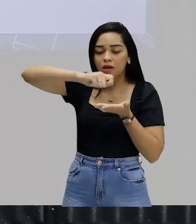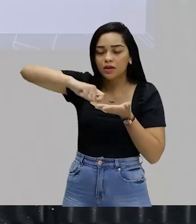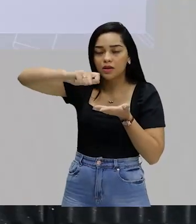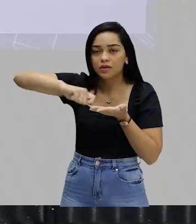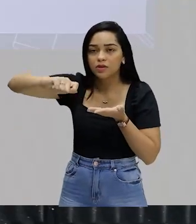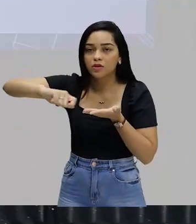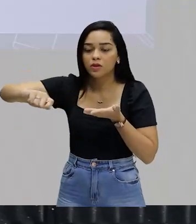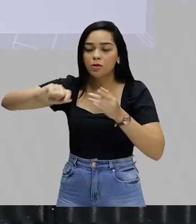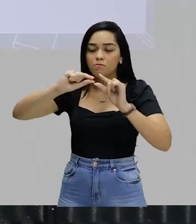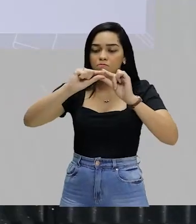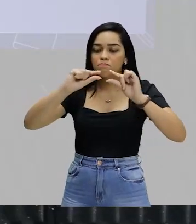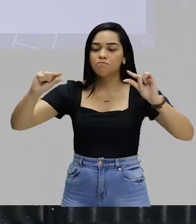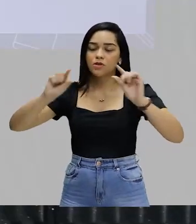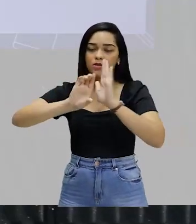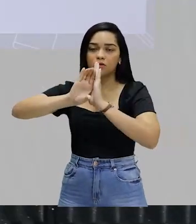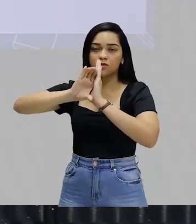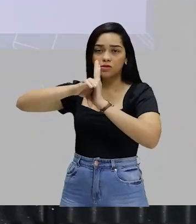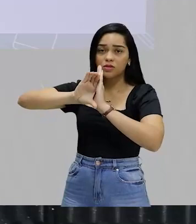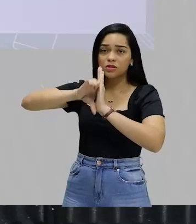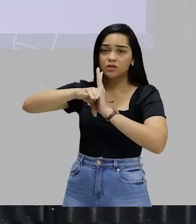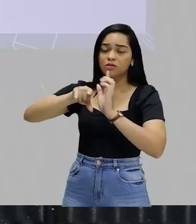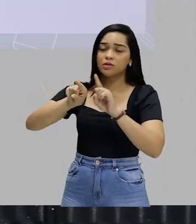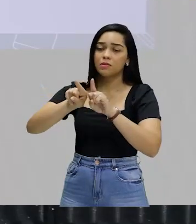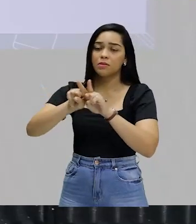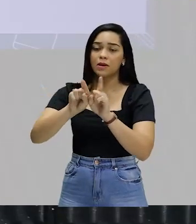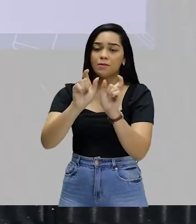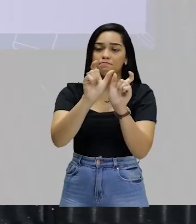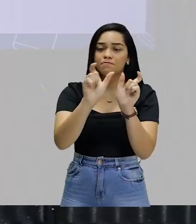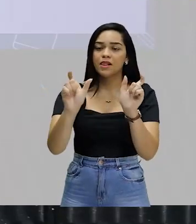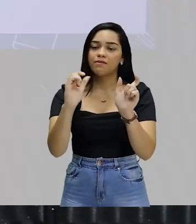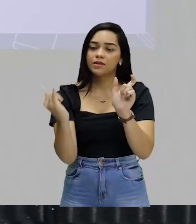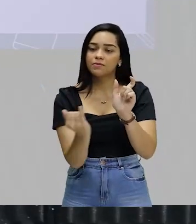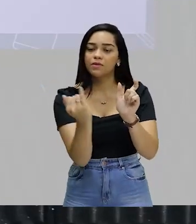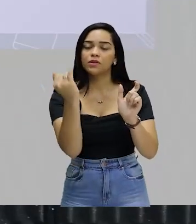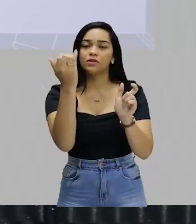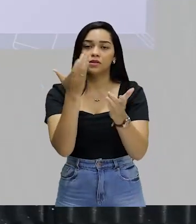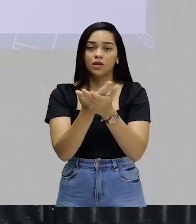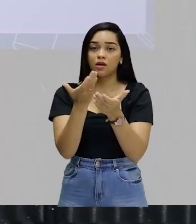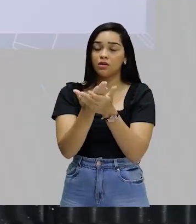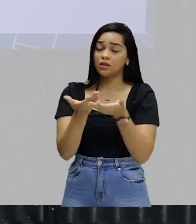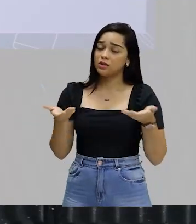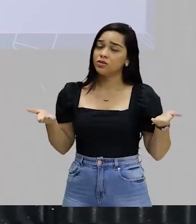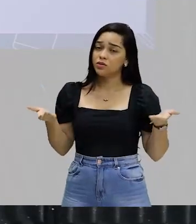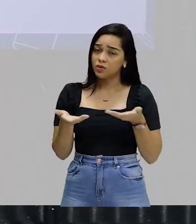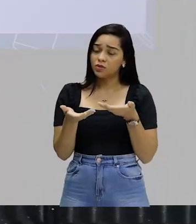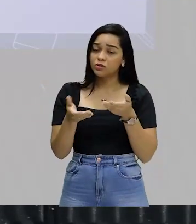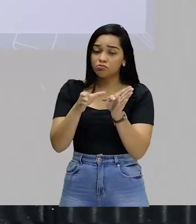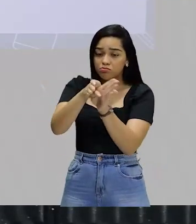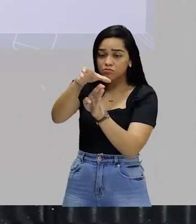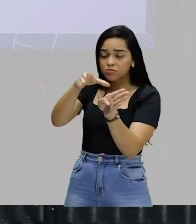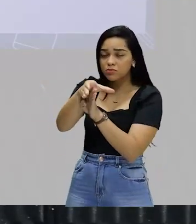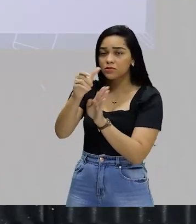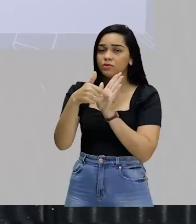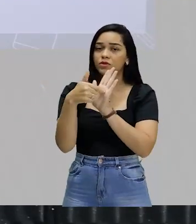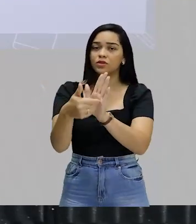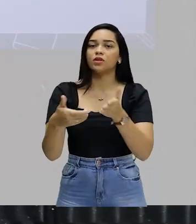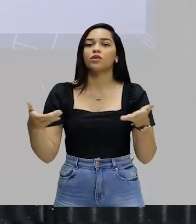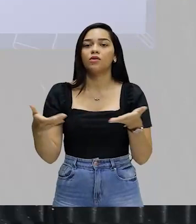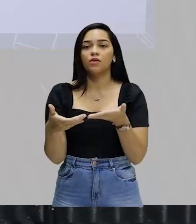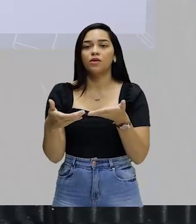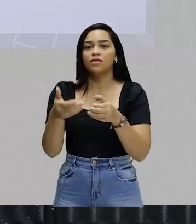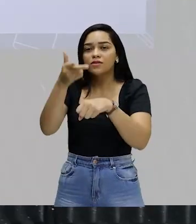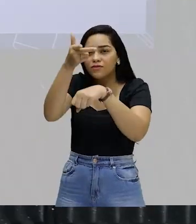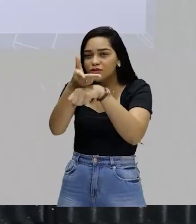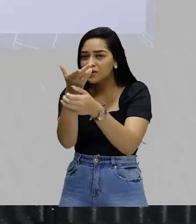e destacar esses conceitos e as palavras-chave dessa aula de hoje, das dicas que eu vou te passar nessa